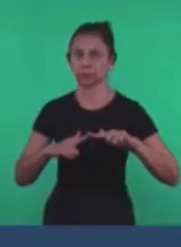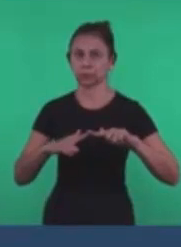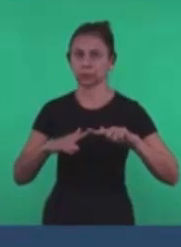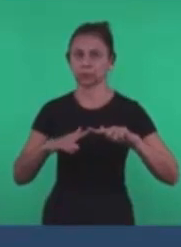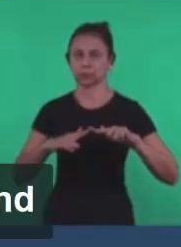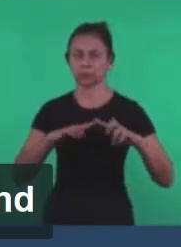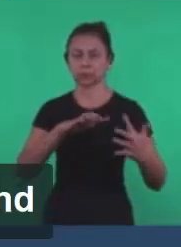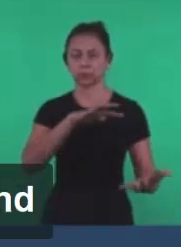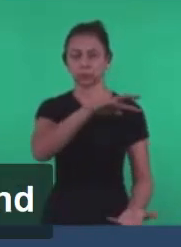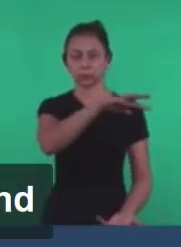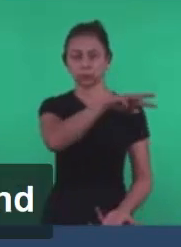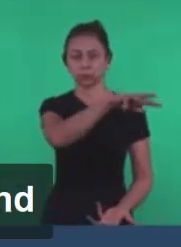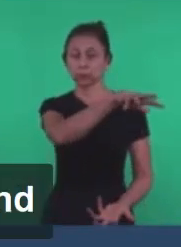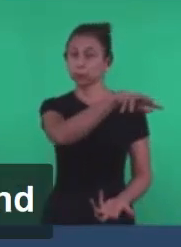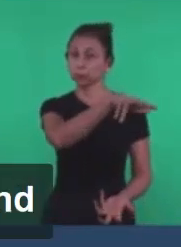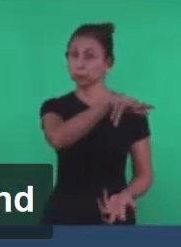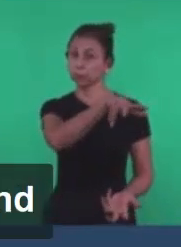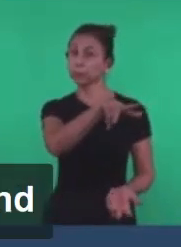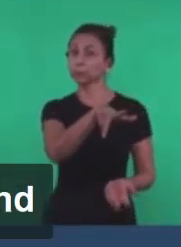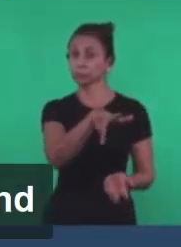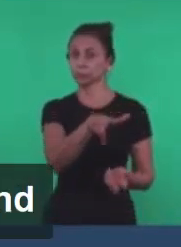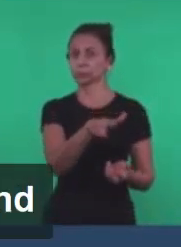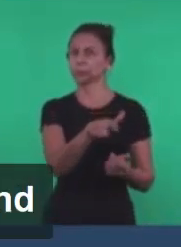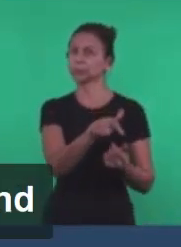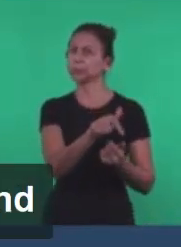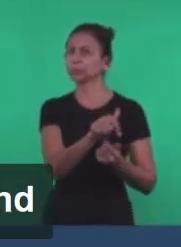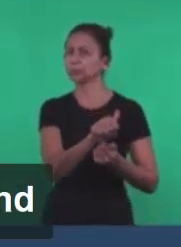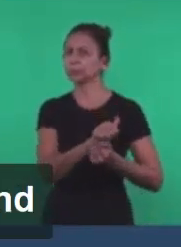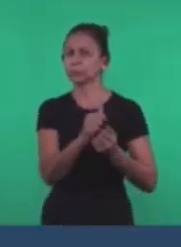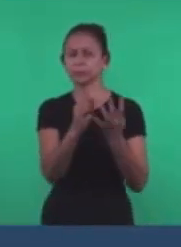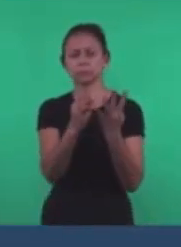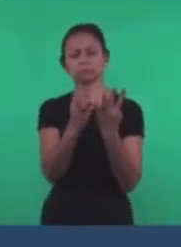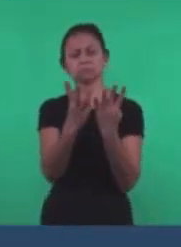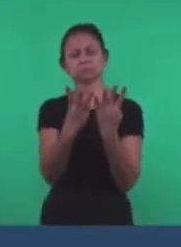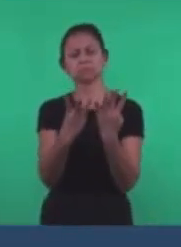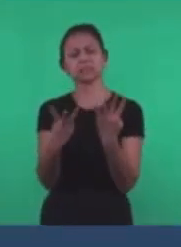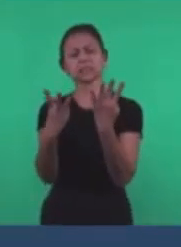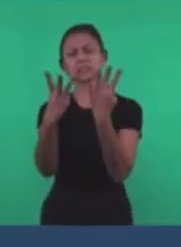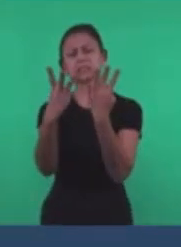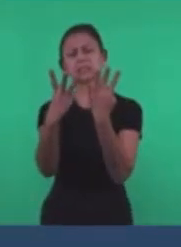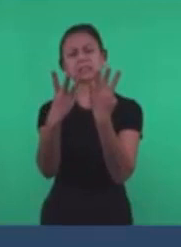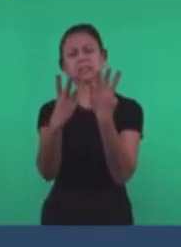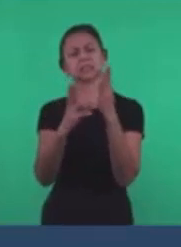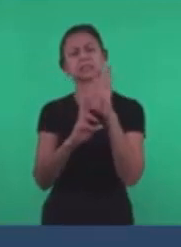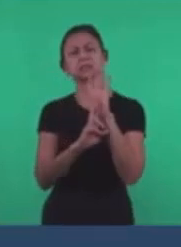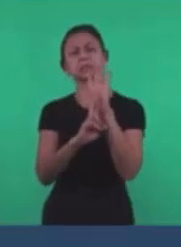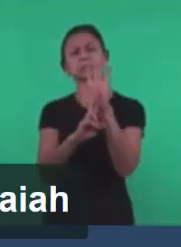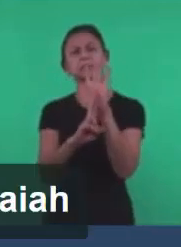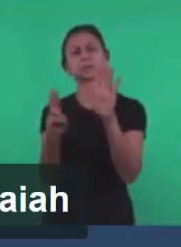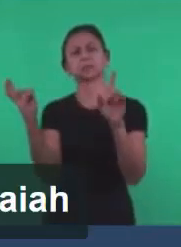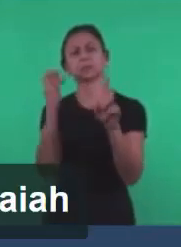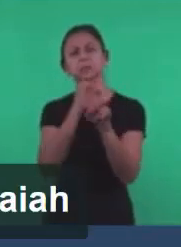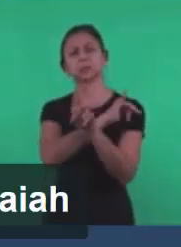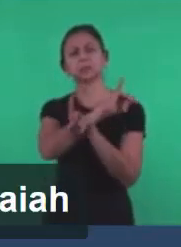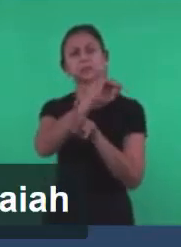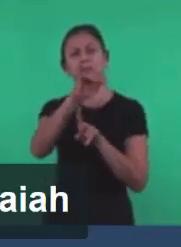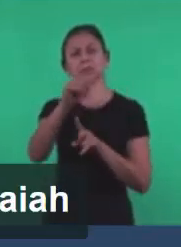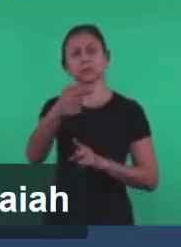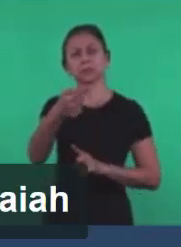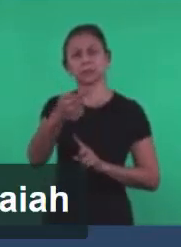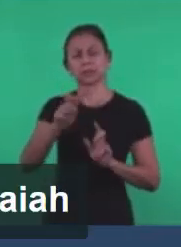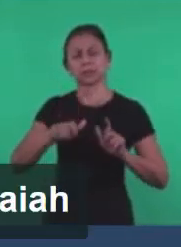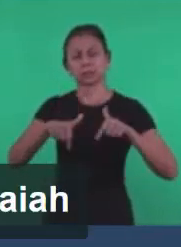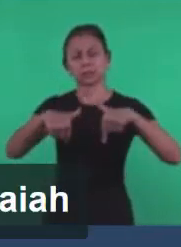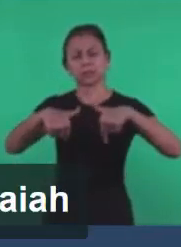A pergunta é Essa figura Do castiçal Está ligada Profeticamente Ao sete espíritos De